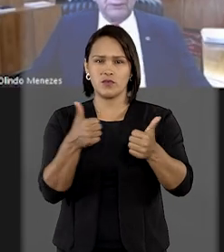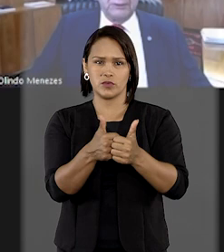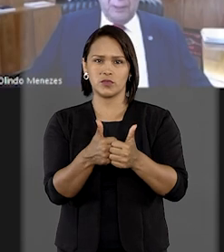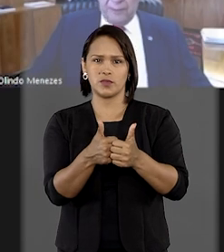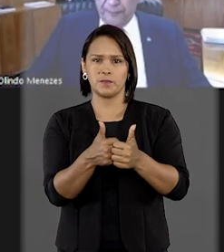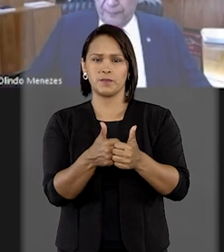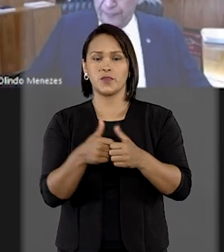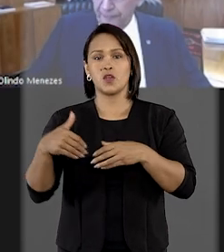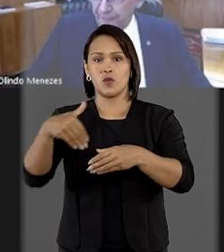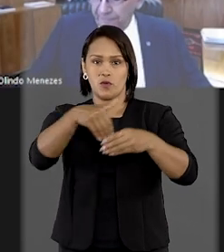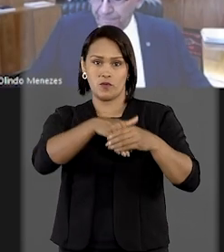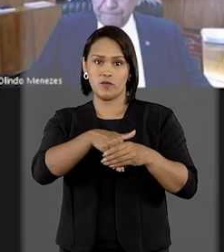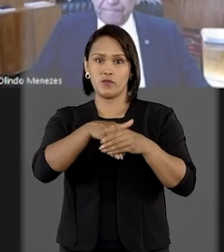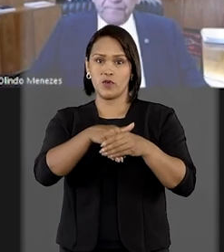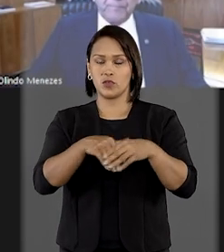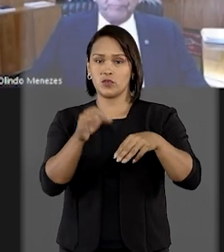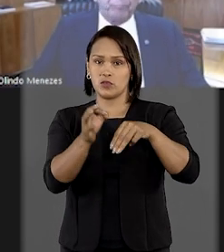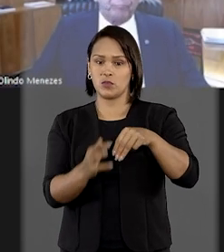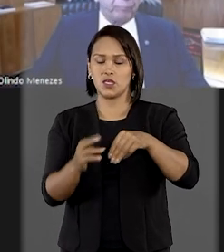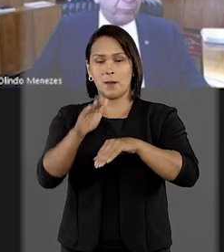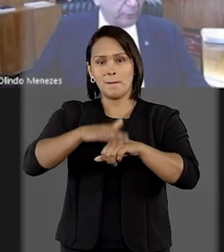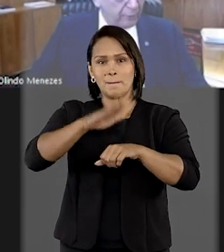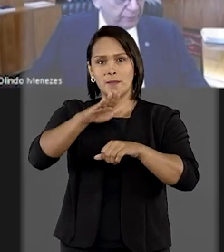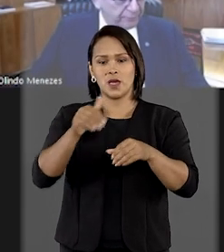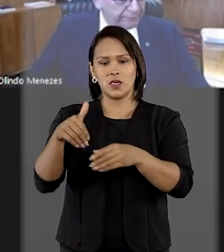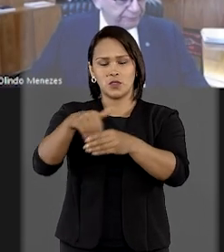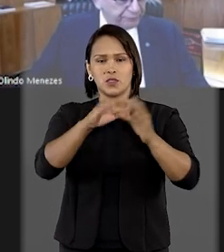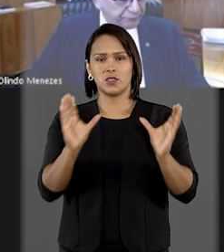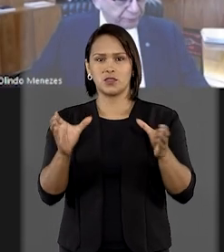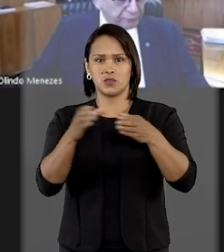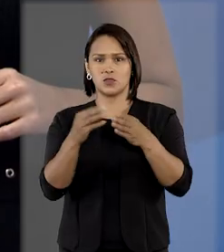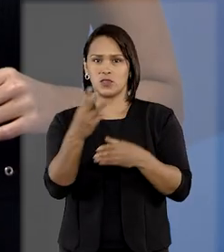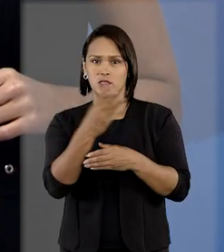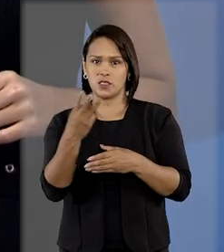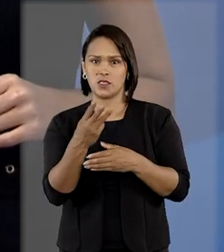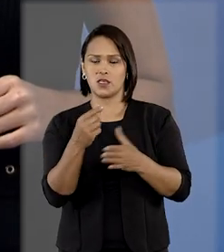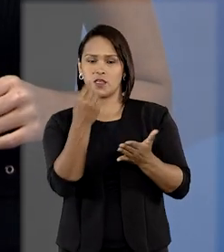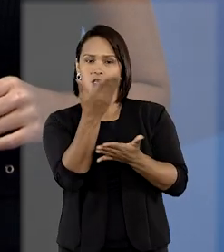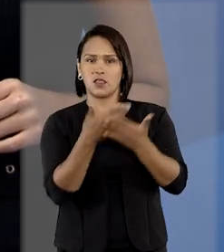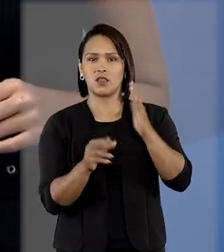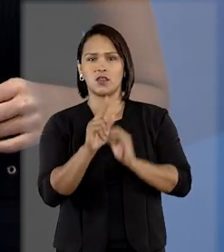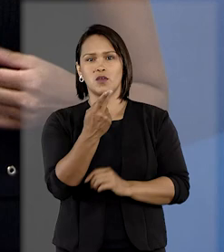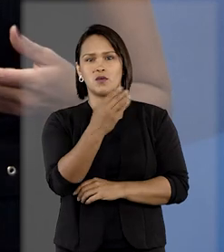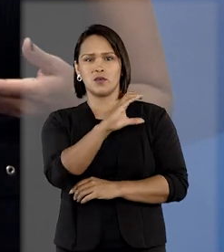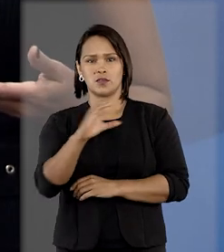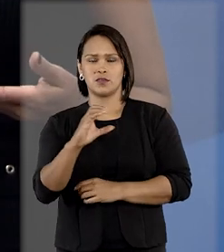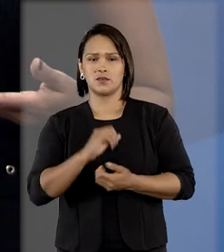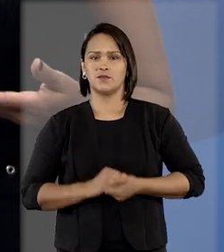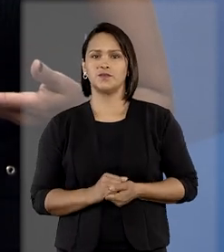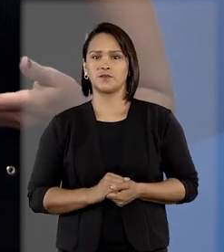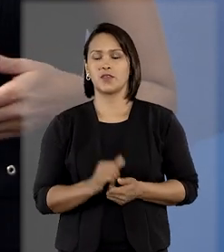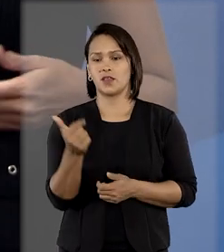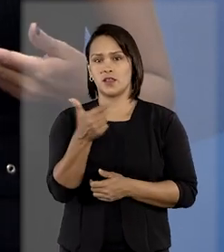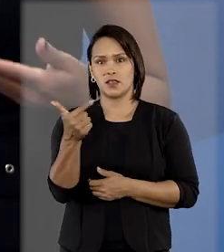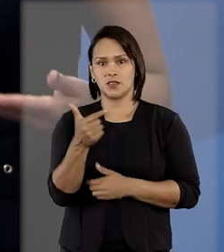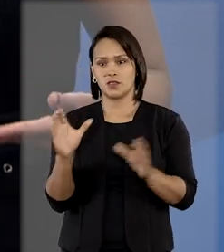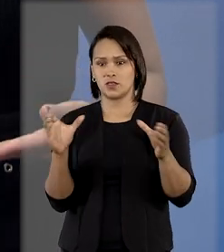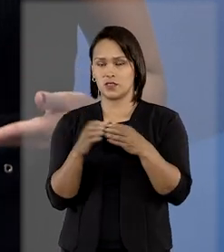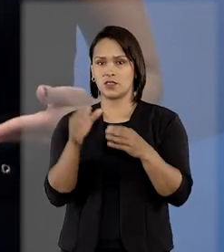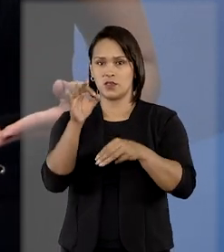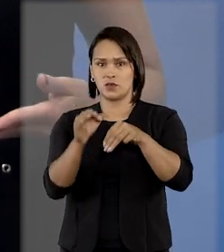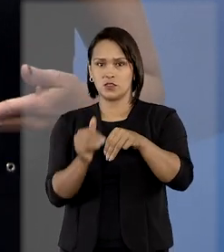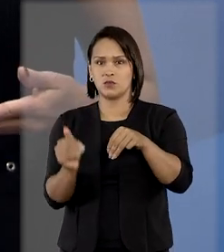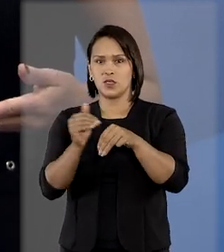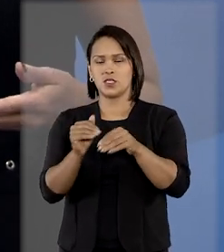foi seguido pela maioria da terceira sessão, que denegou o habeas corpus. Na segunda sessão, os ministros definiram que corpo